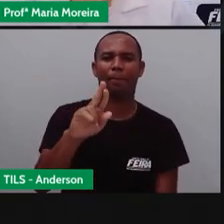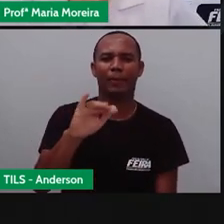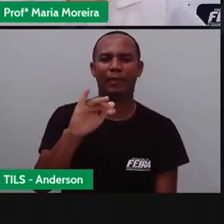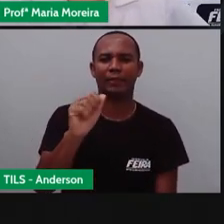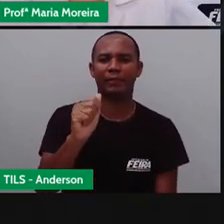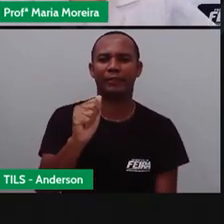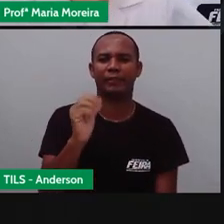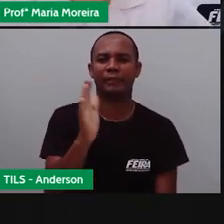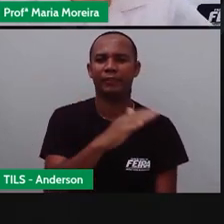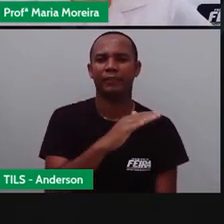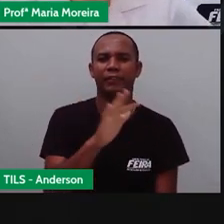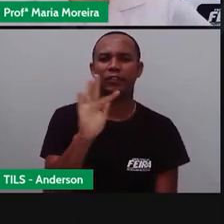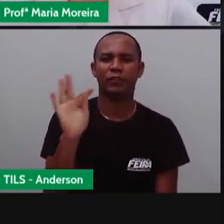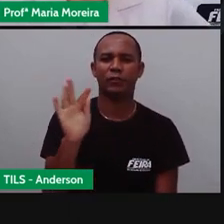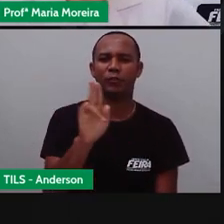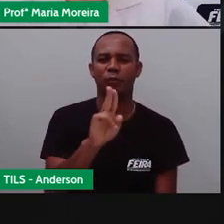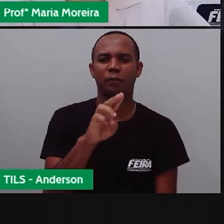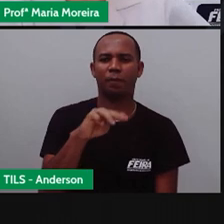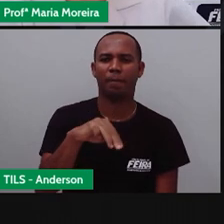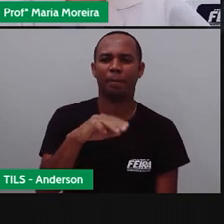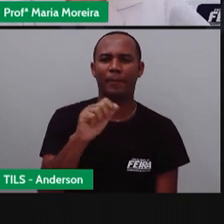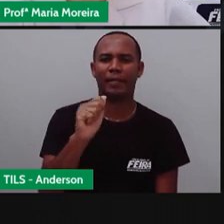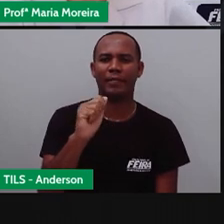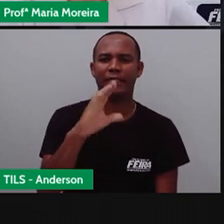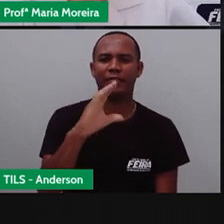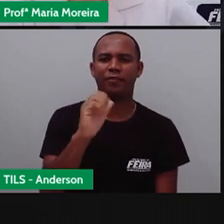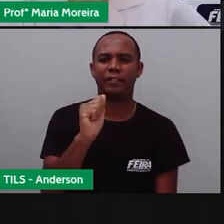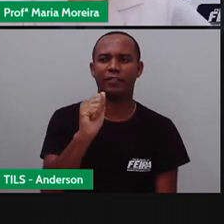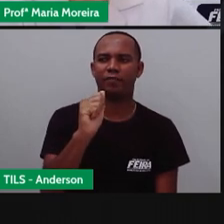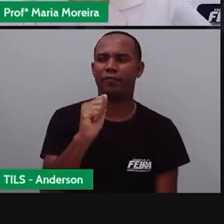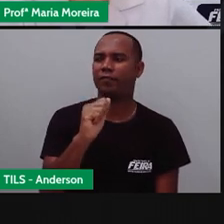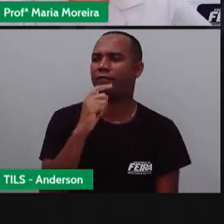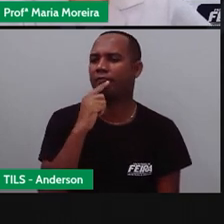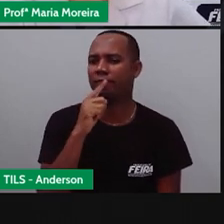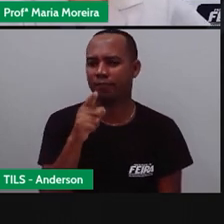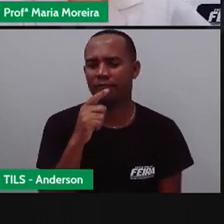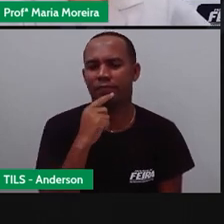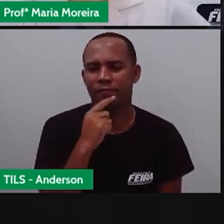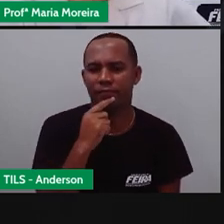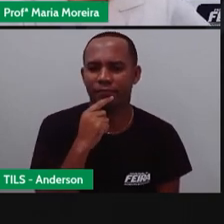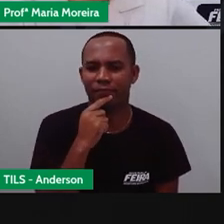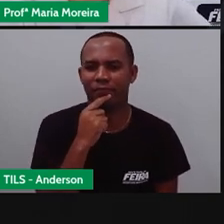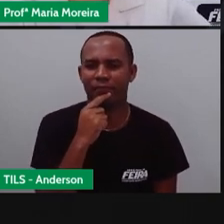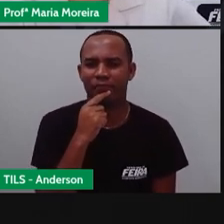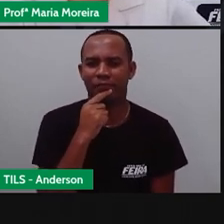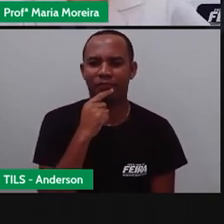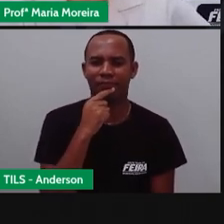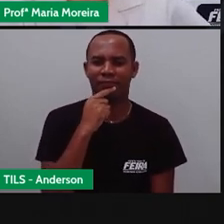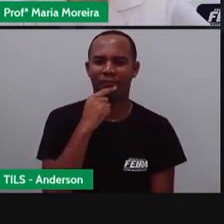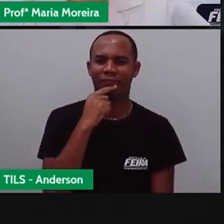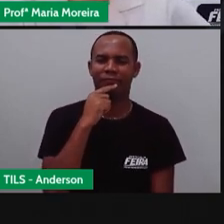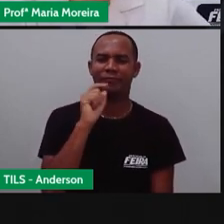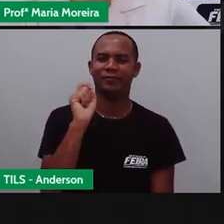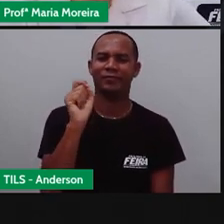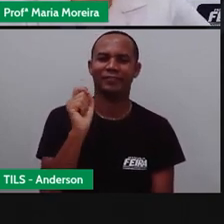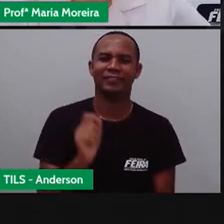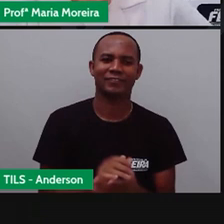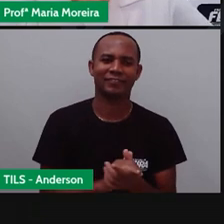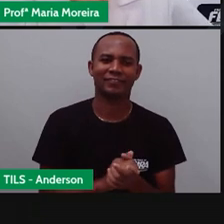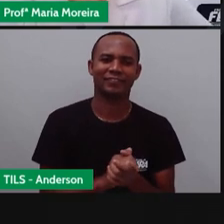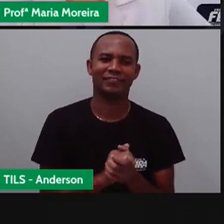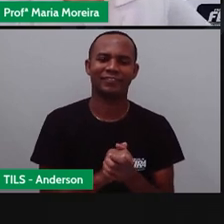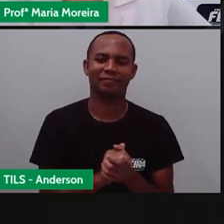engano, acho que tem um bloco que o nome é Maria Fumaça. Acho que é em Recife. Em Recife? Recife. O cara é viajado, viu? Eita!